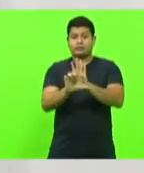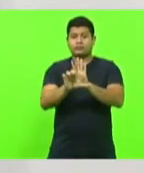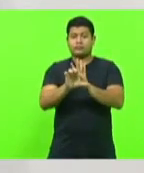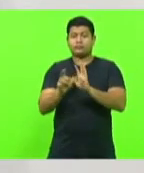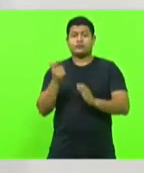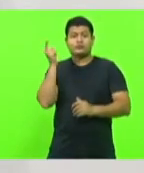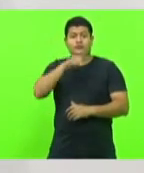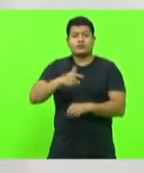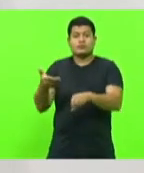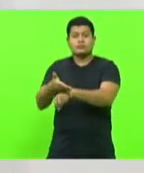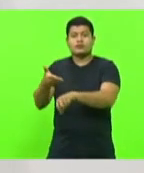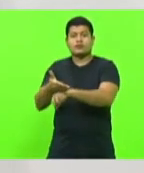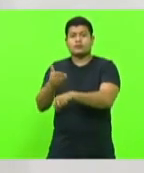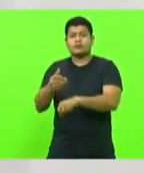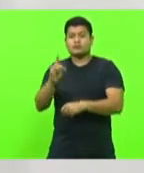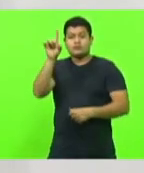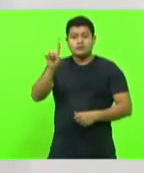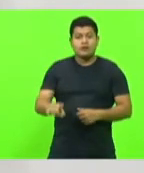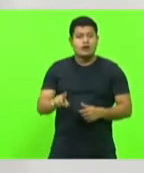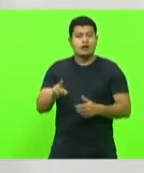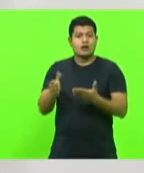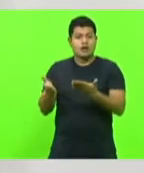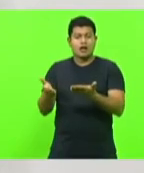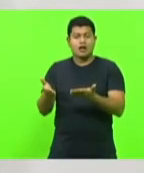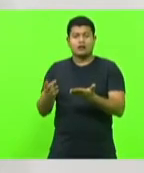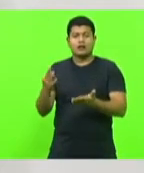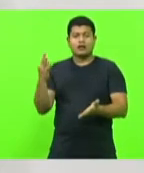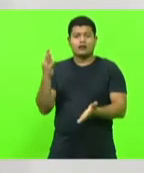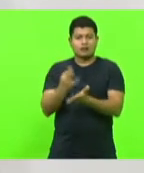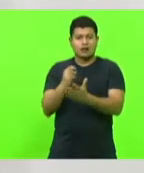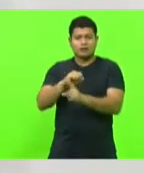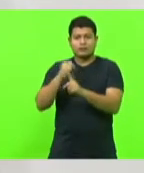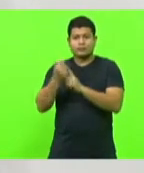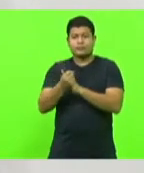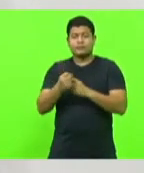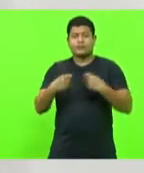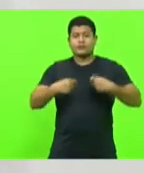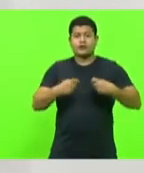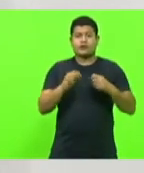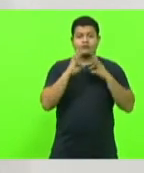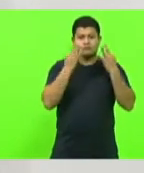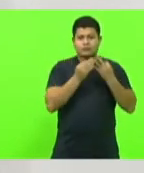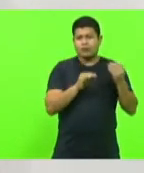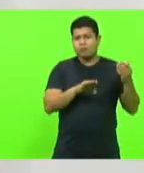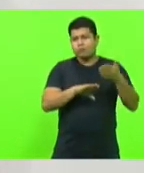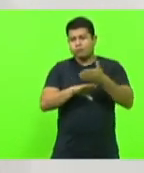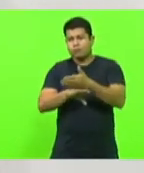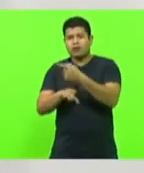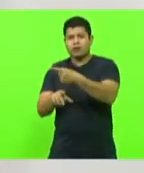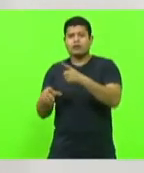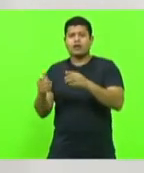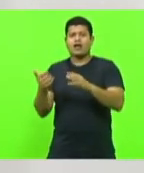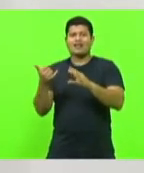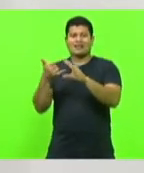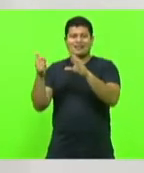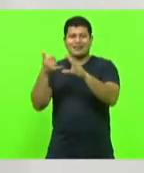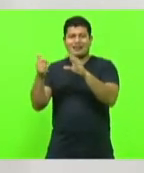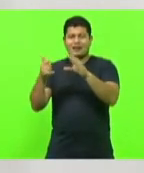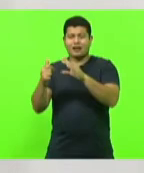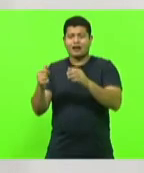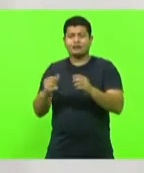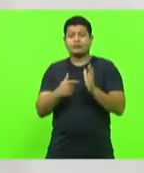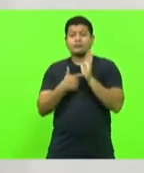direito à Tarifa Social, a família precisava ir até uma unidade da Selesc e apresentar uma série de